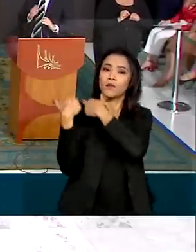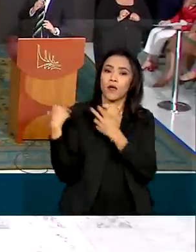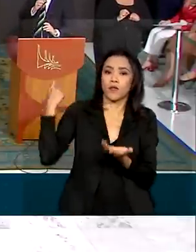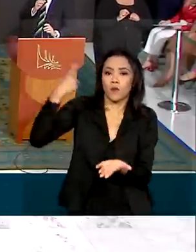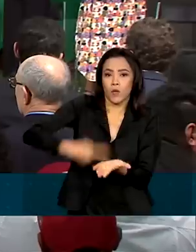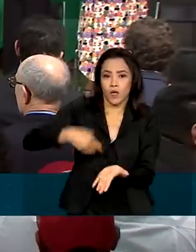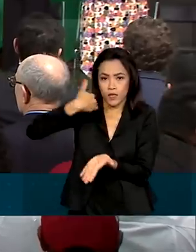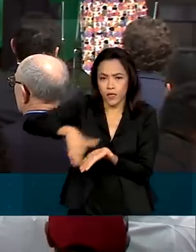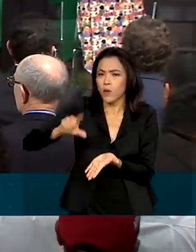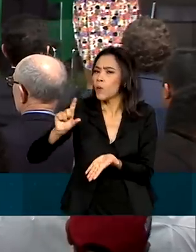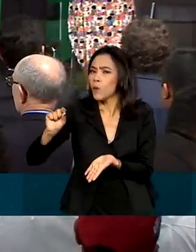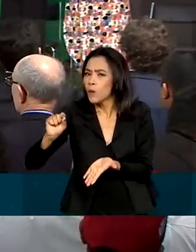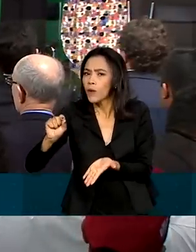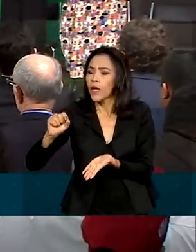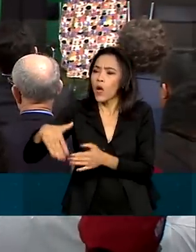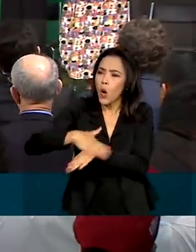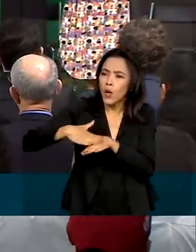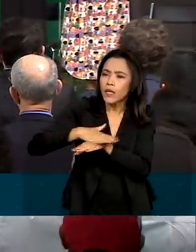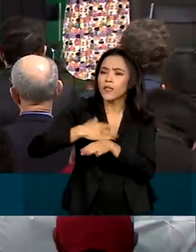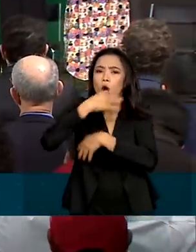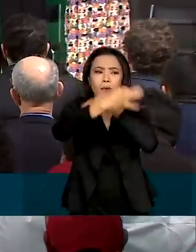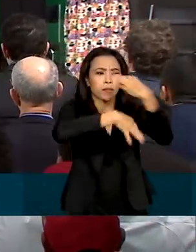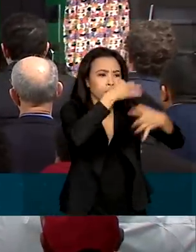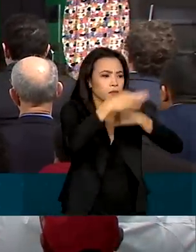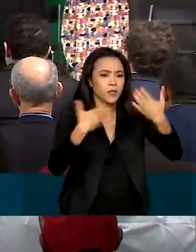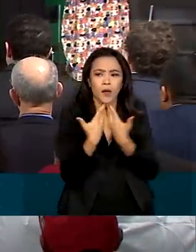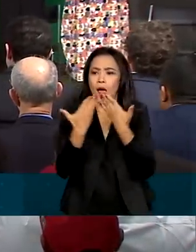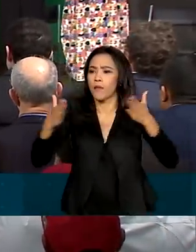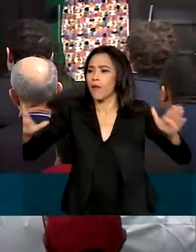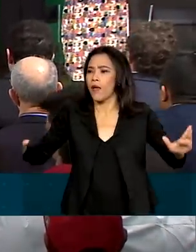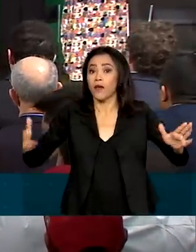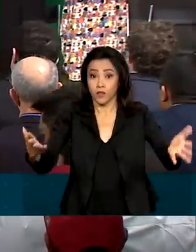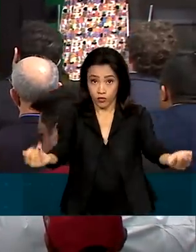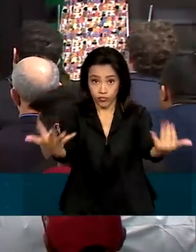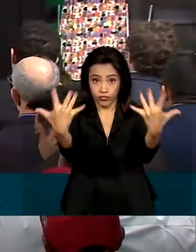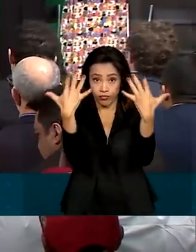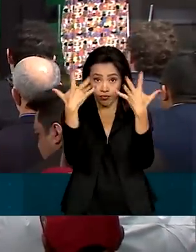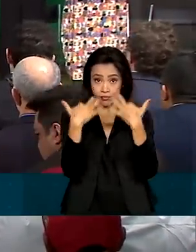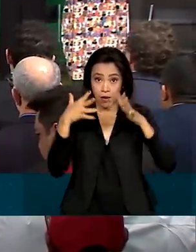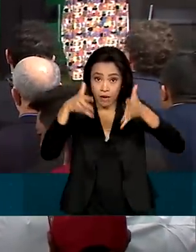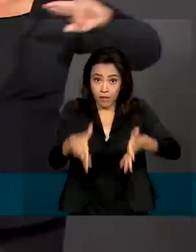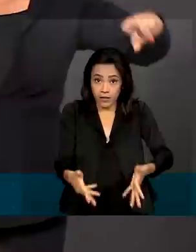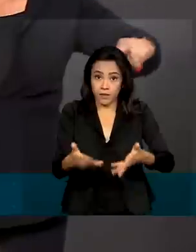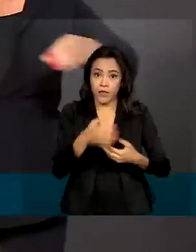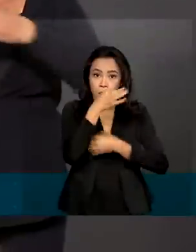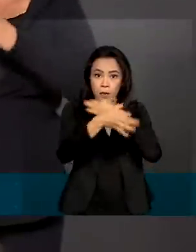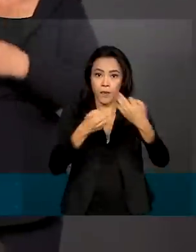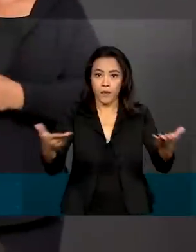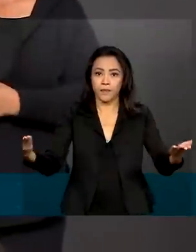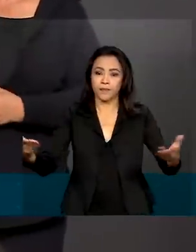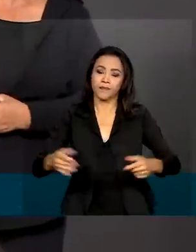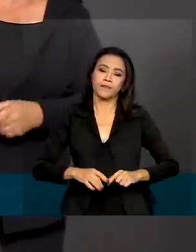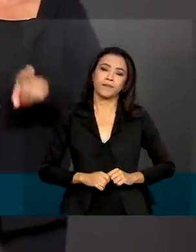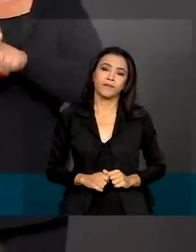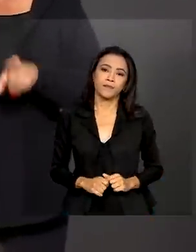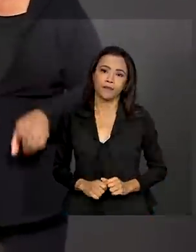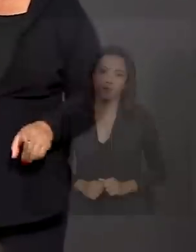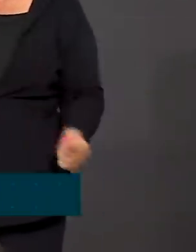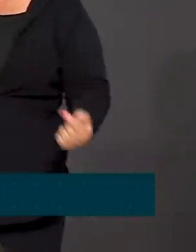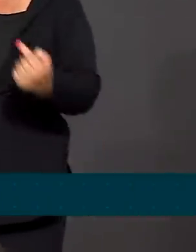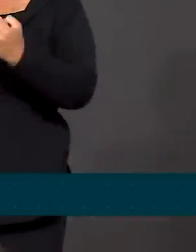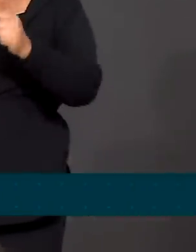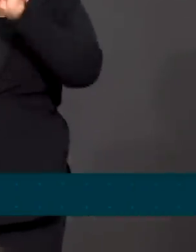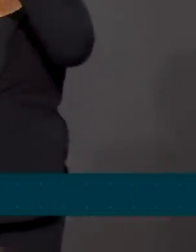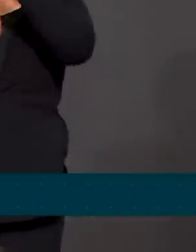organizar consultas públicas e abrir espaço para participação popular. O nosso primeiro grande desafio